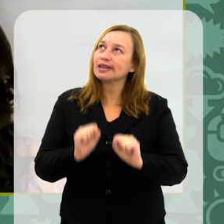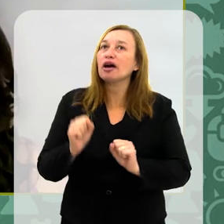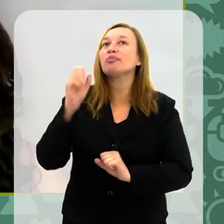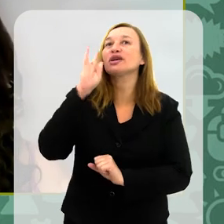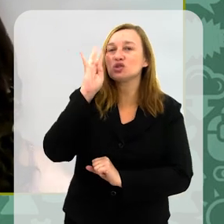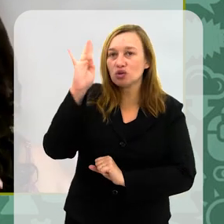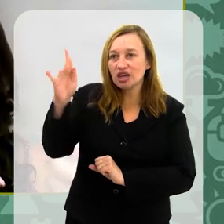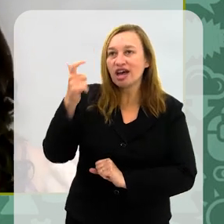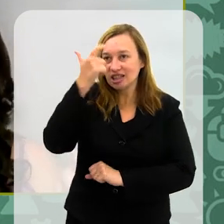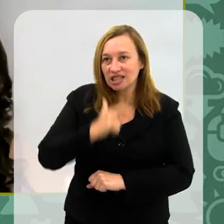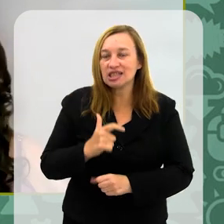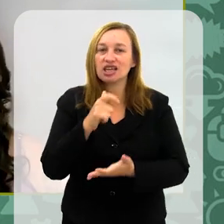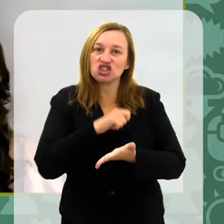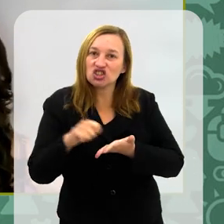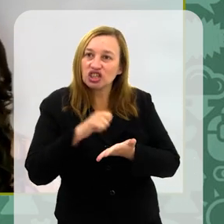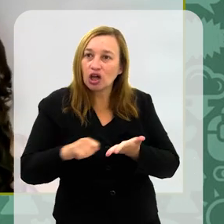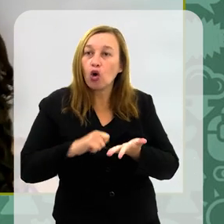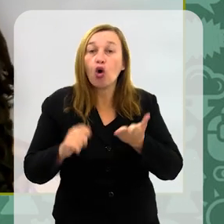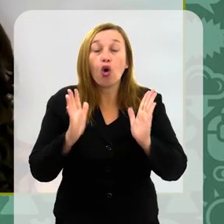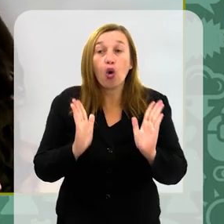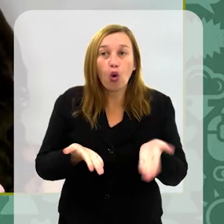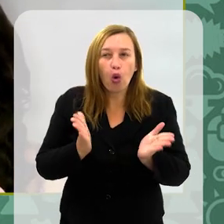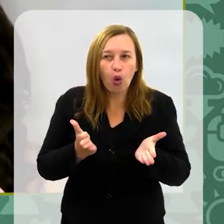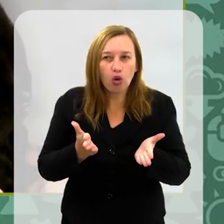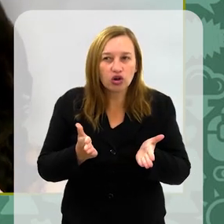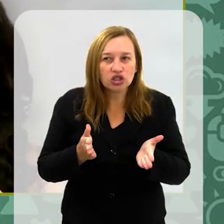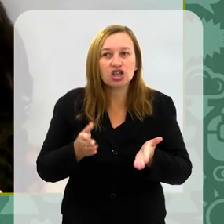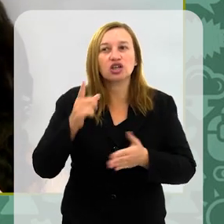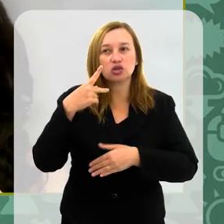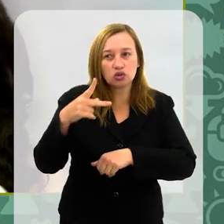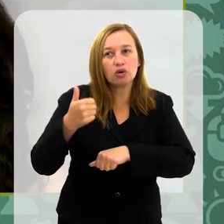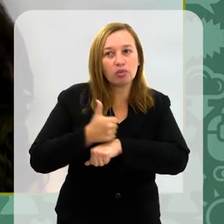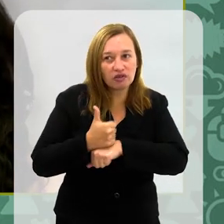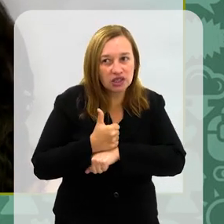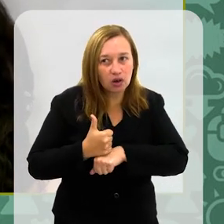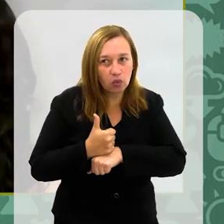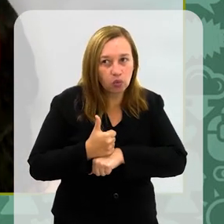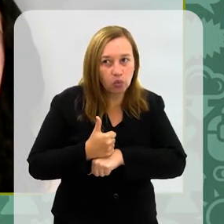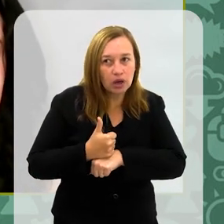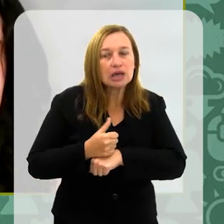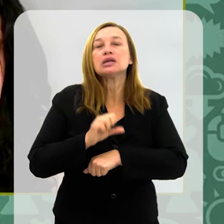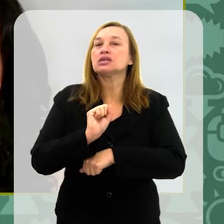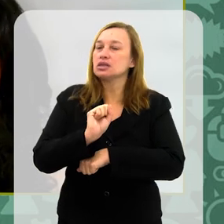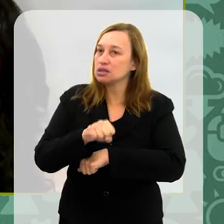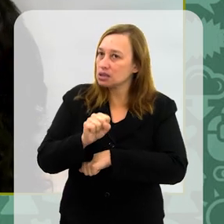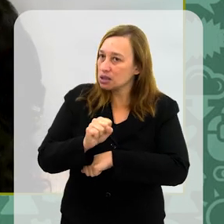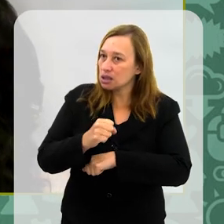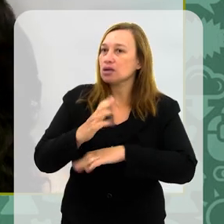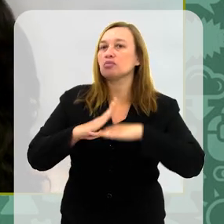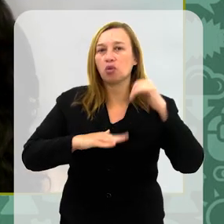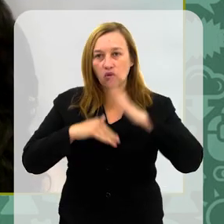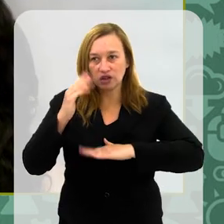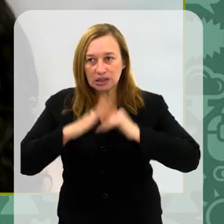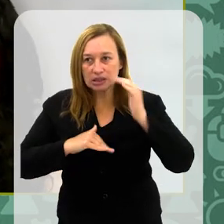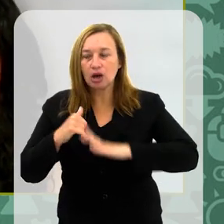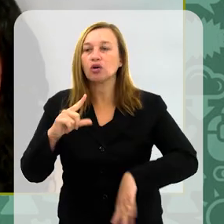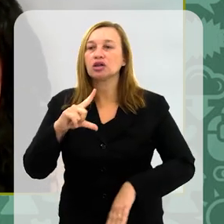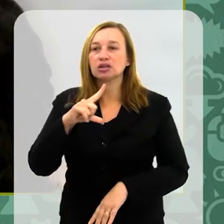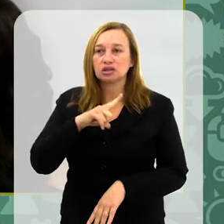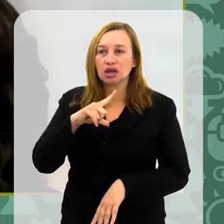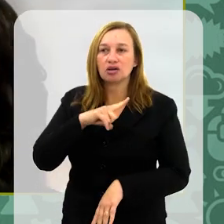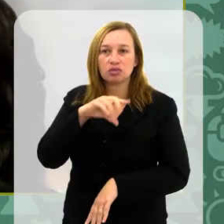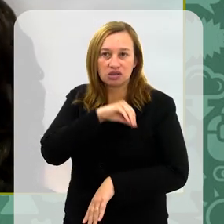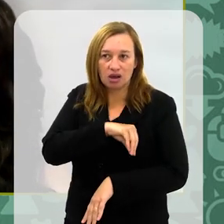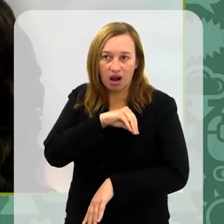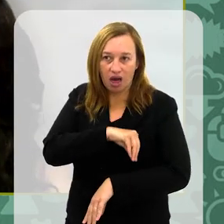para você sonhar de verdade desde que você Mas hoje é a sua profissão? Então, você vive... Você tem renda? Tenho